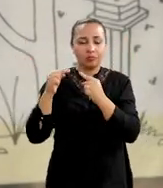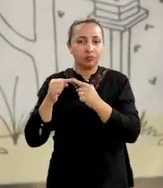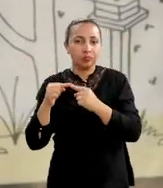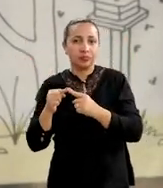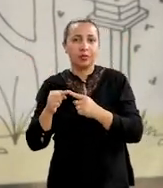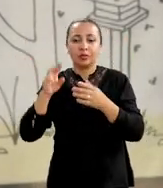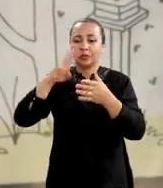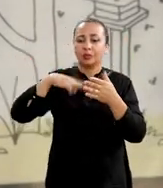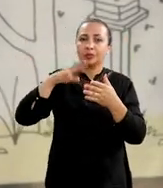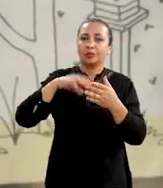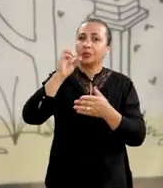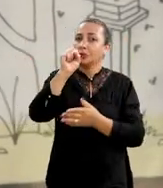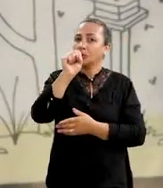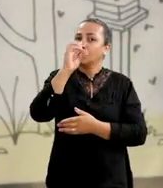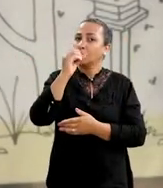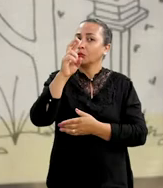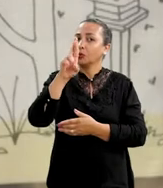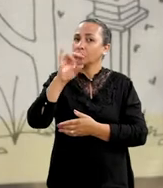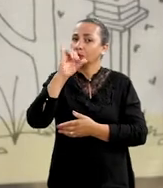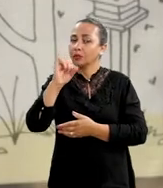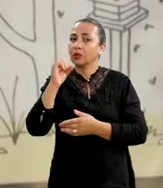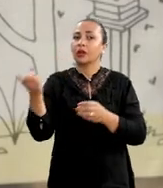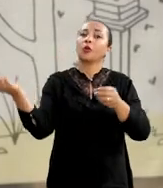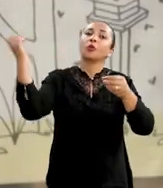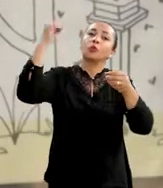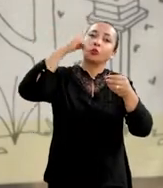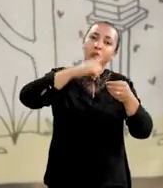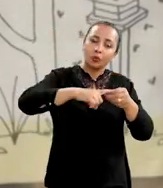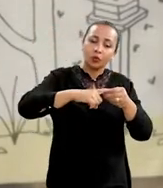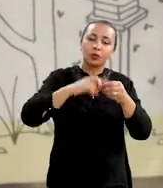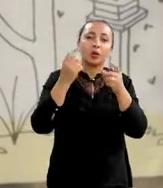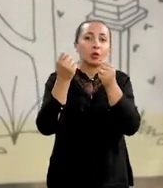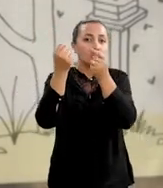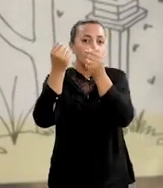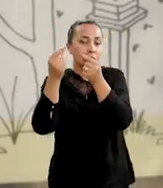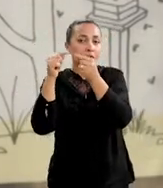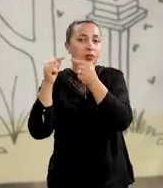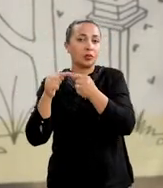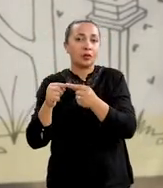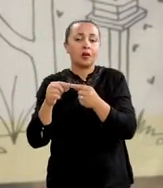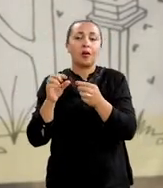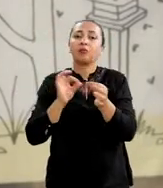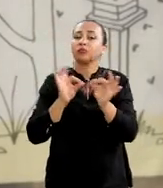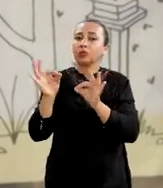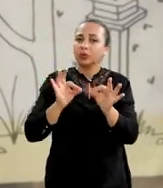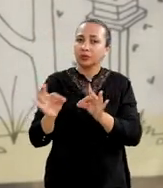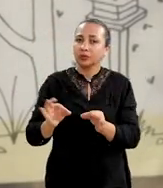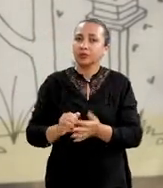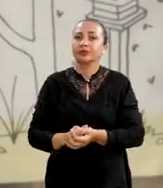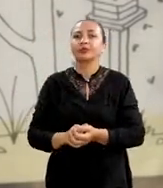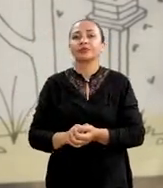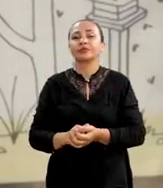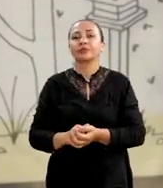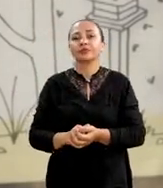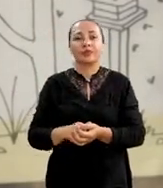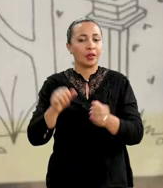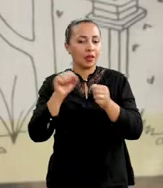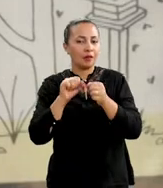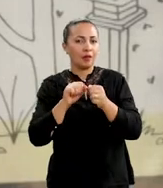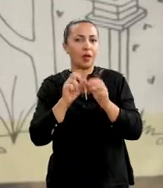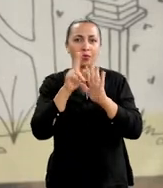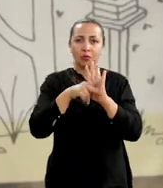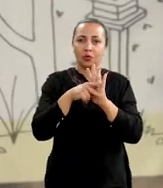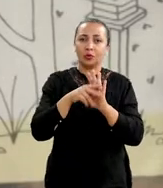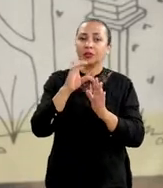e a aplicação do método SORI, que é o método do retorno do investimento social pela organização, que